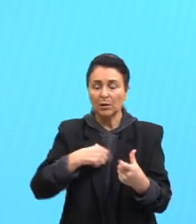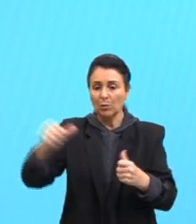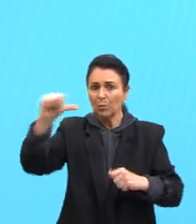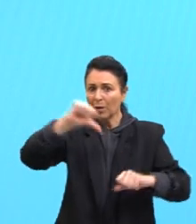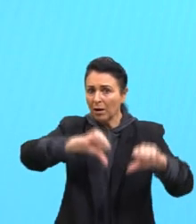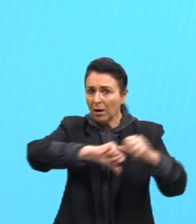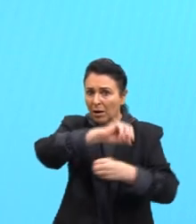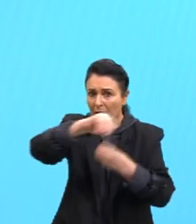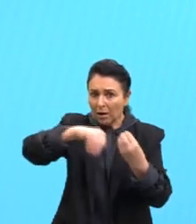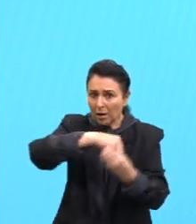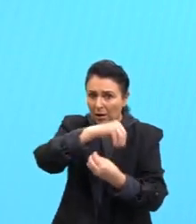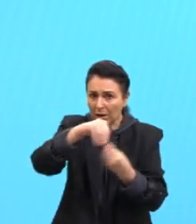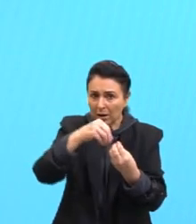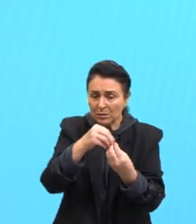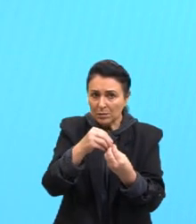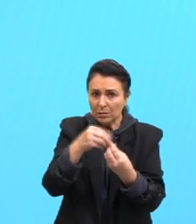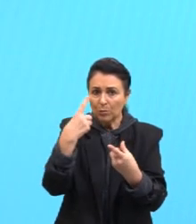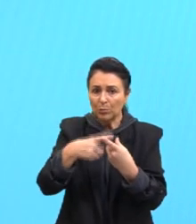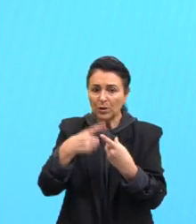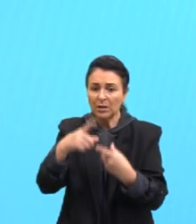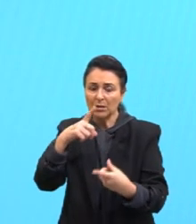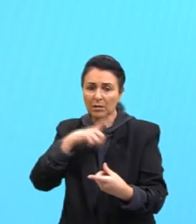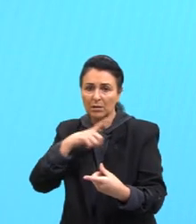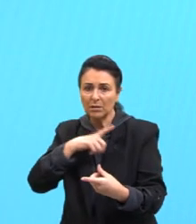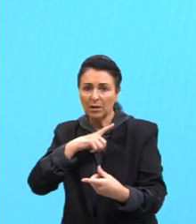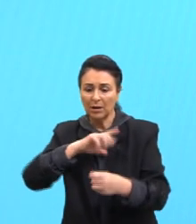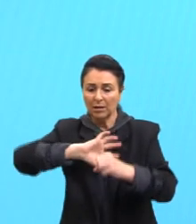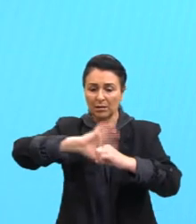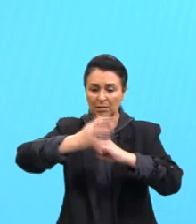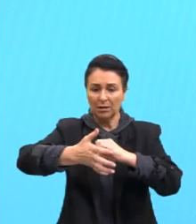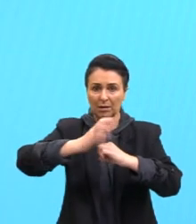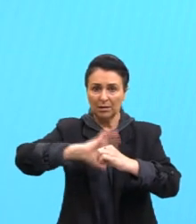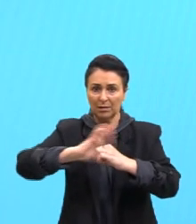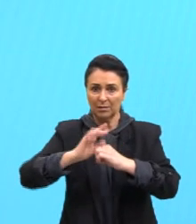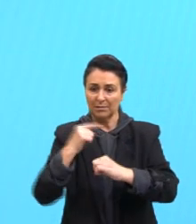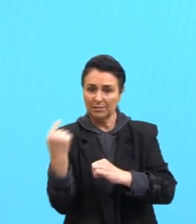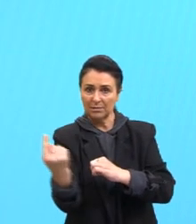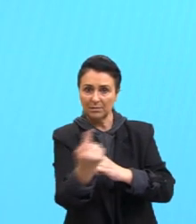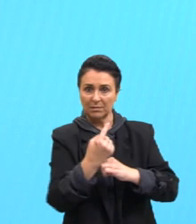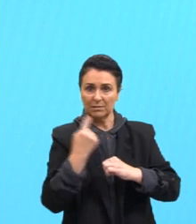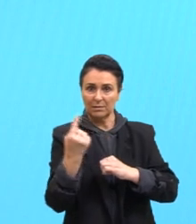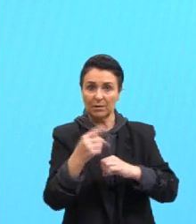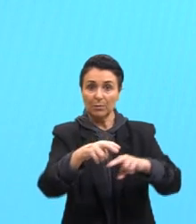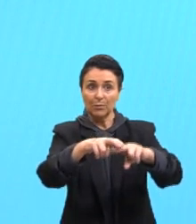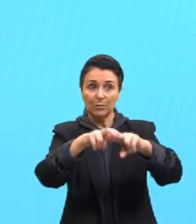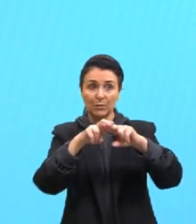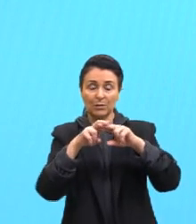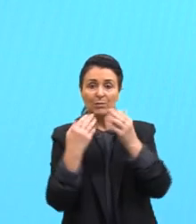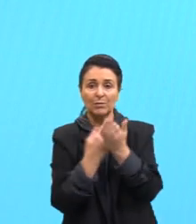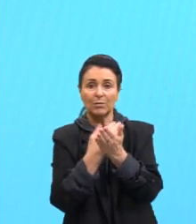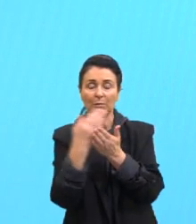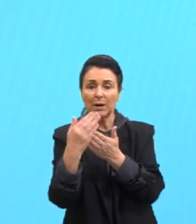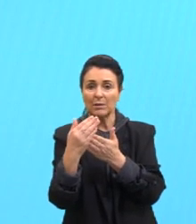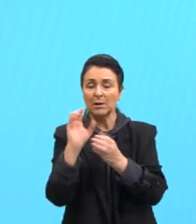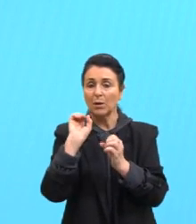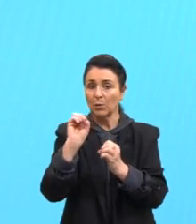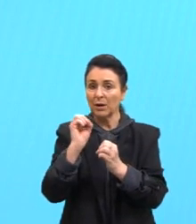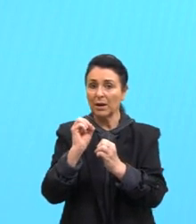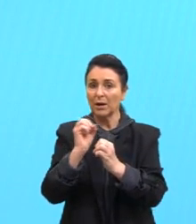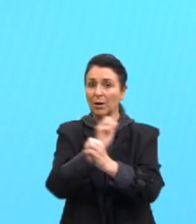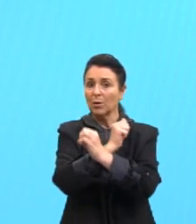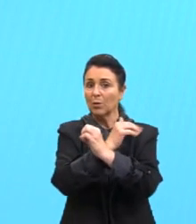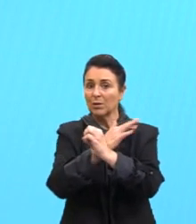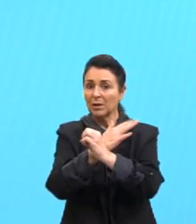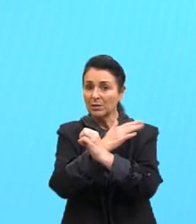com o vapor d'água que está presente na nossa atmosfera e acaba formando ácidos. E por isso que o